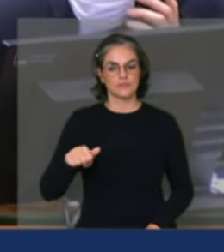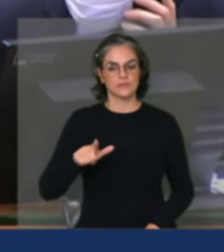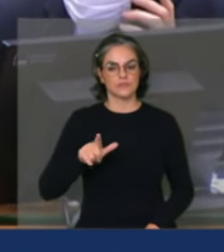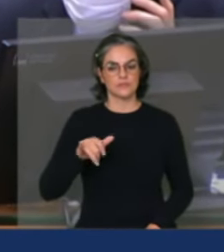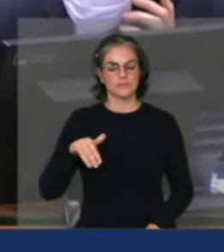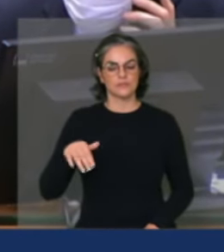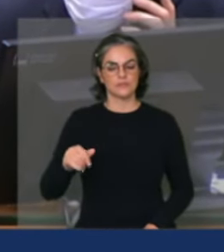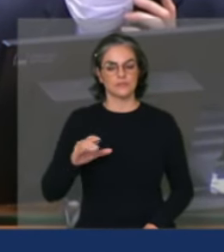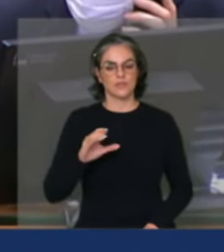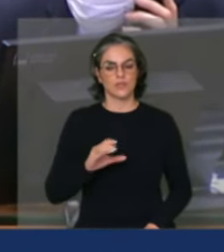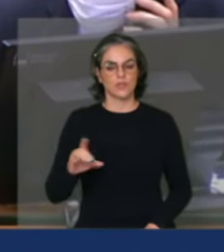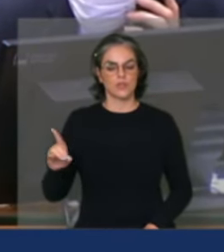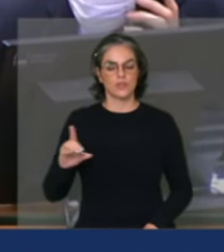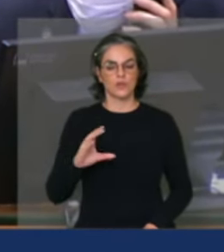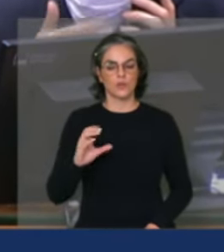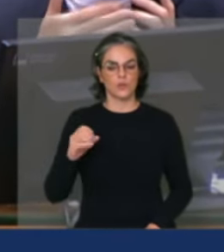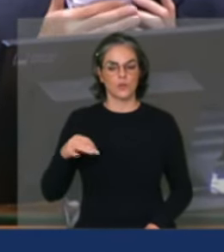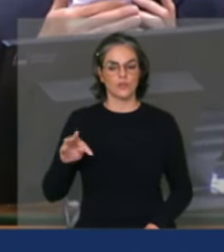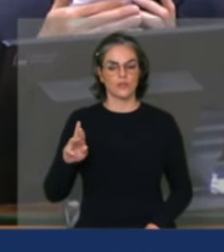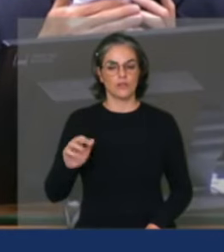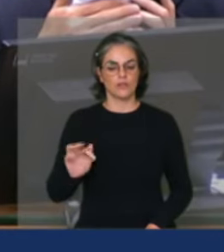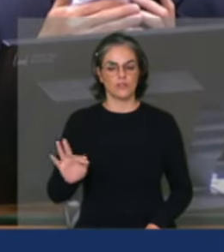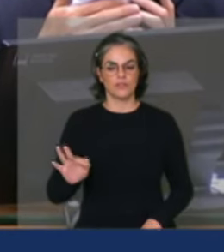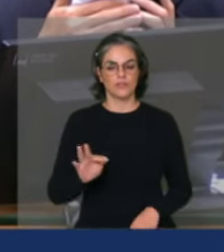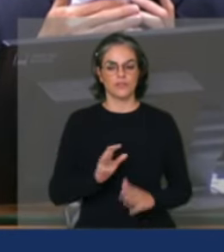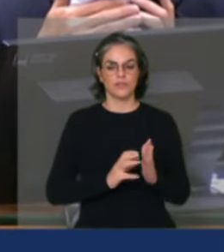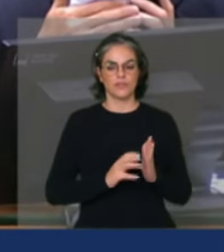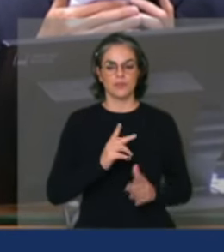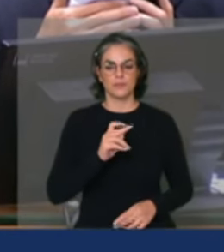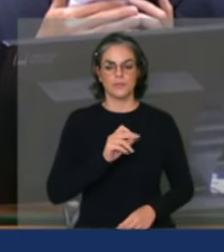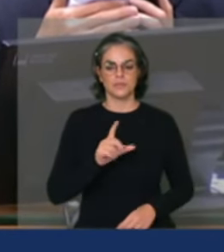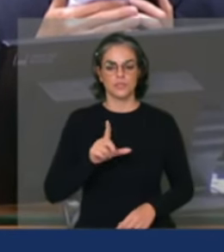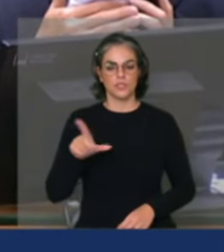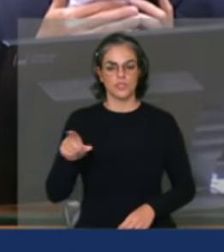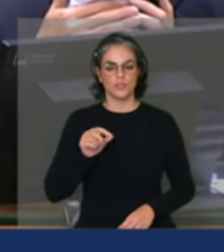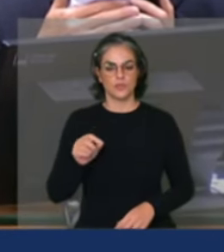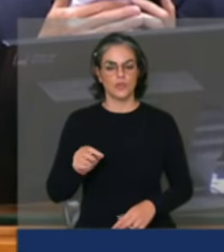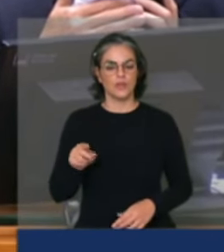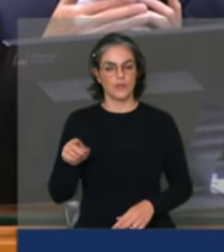CONTRAF, indicada pelo PSOL, a falar pelo tempo de cinco minutos.